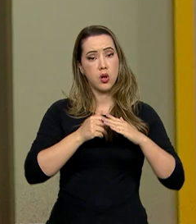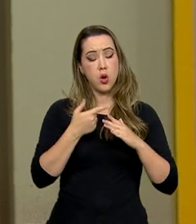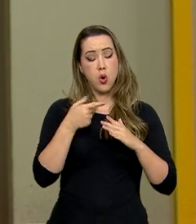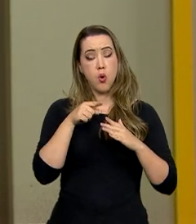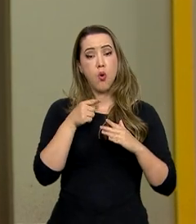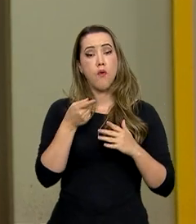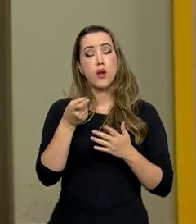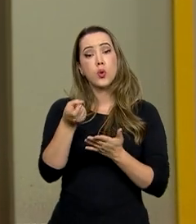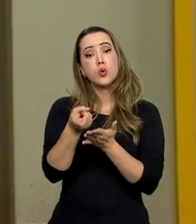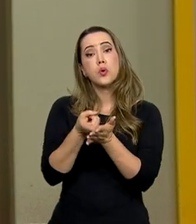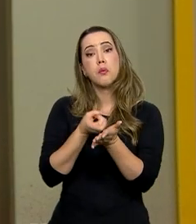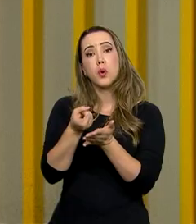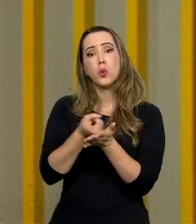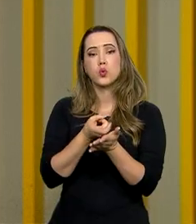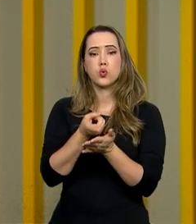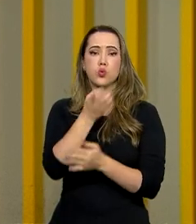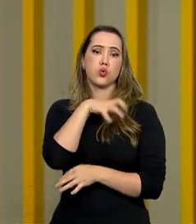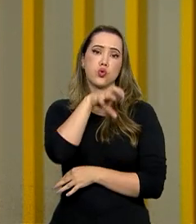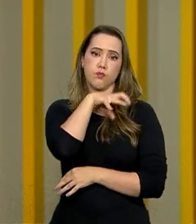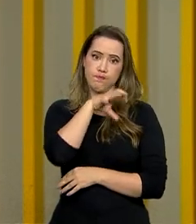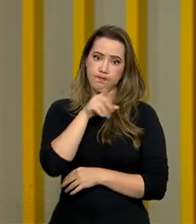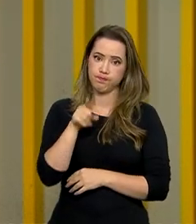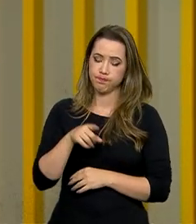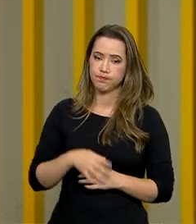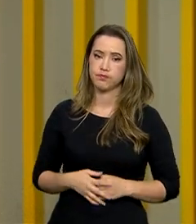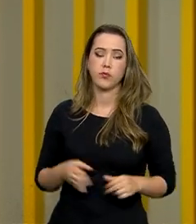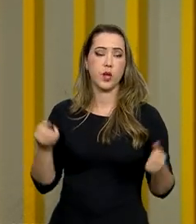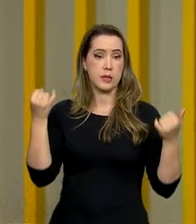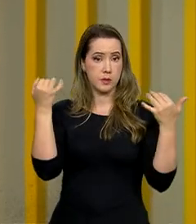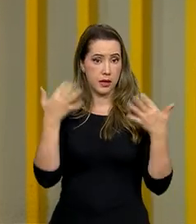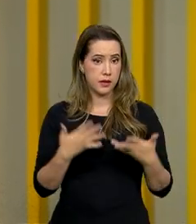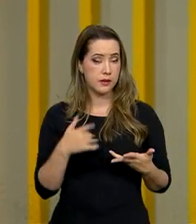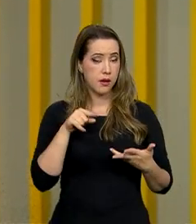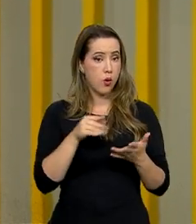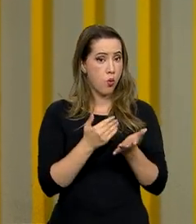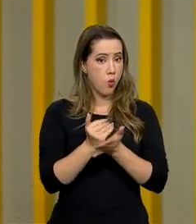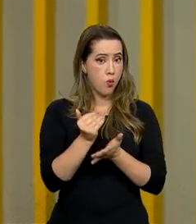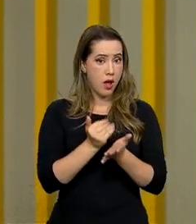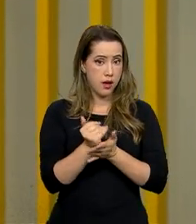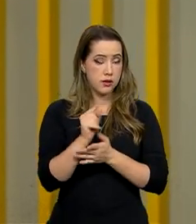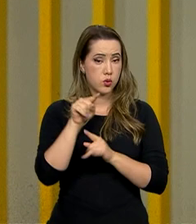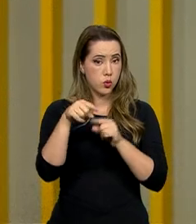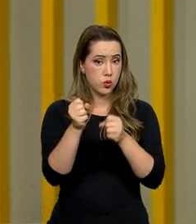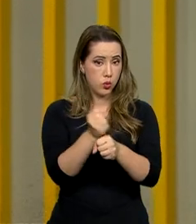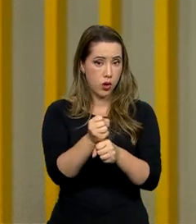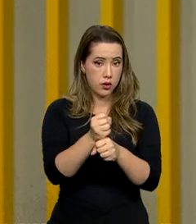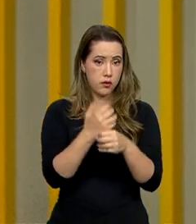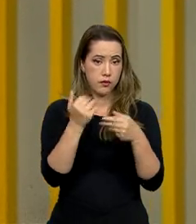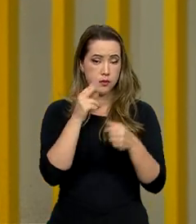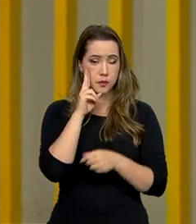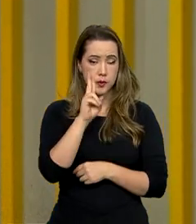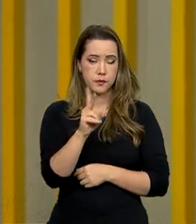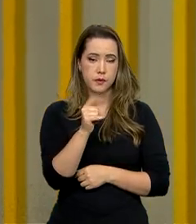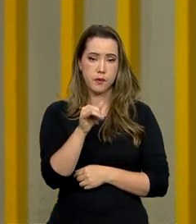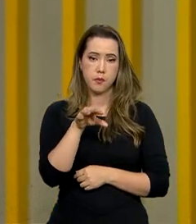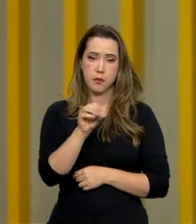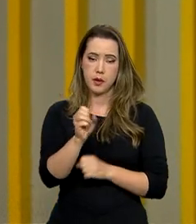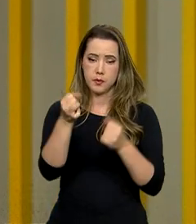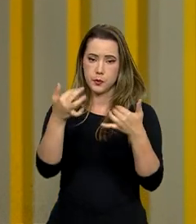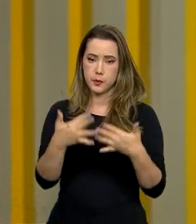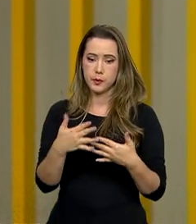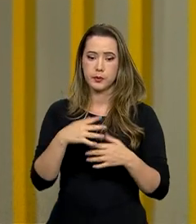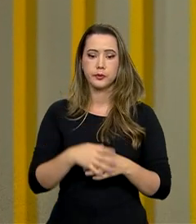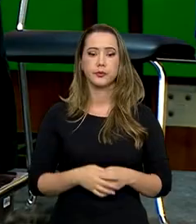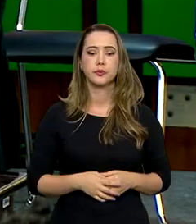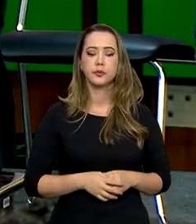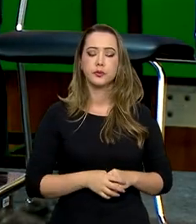isenção do imposto de renda. As medidas passam a valer a partir do ano que vem. Confira na reportagem de Pablo Mundim.